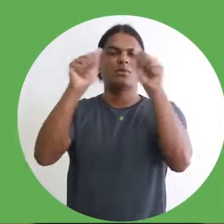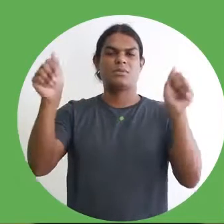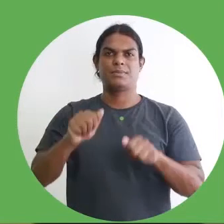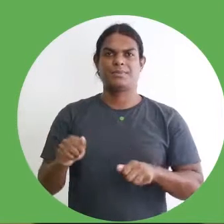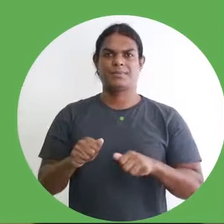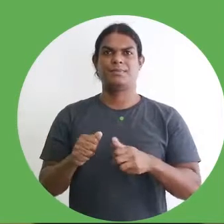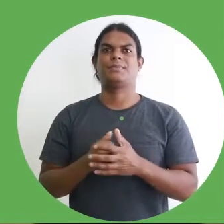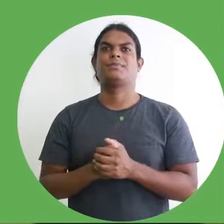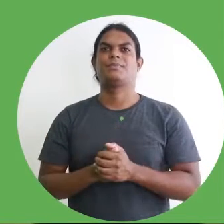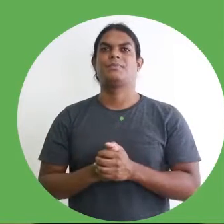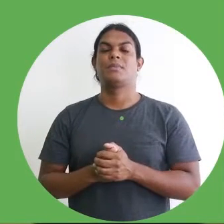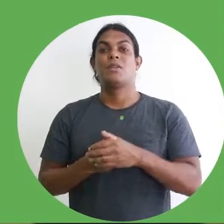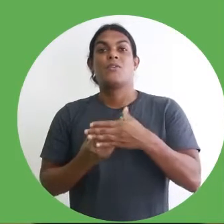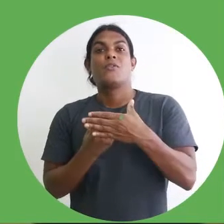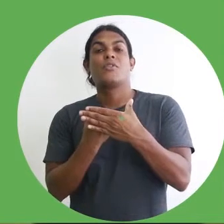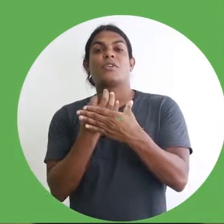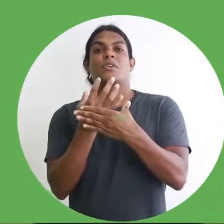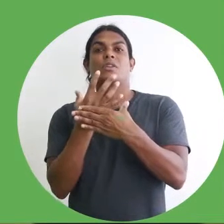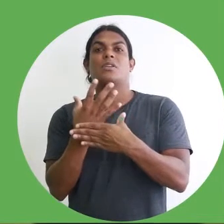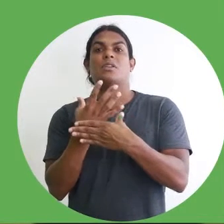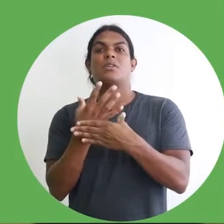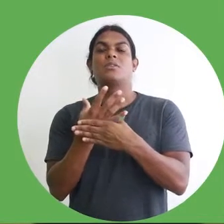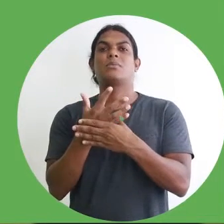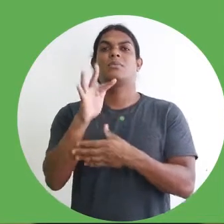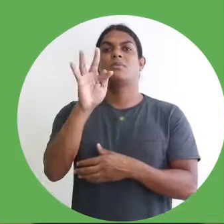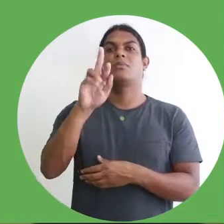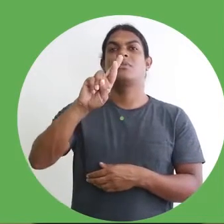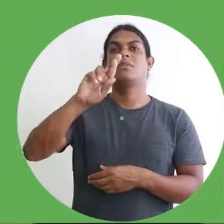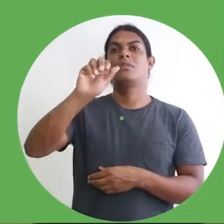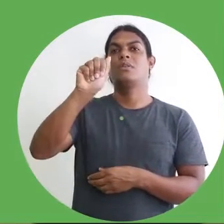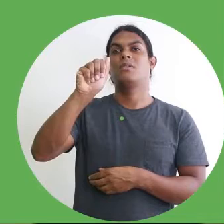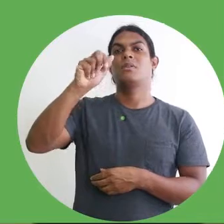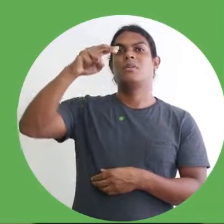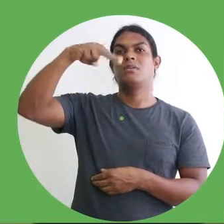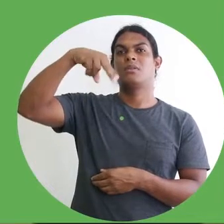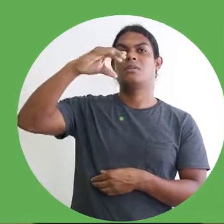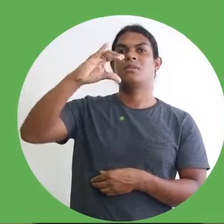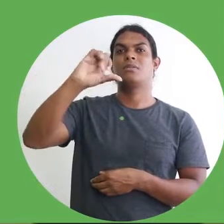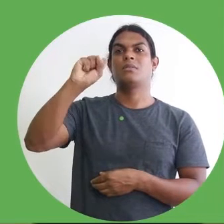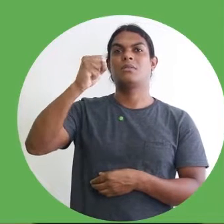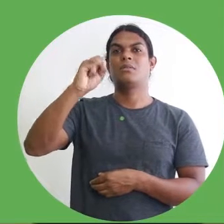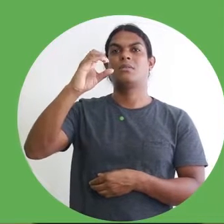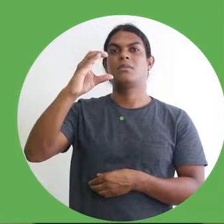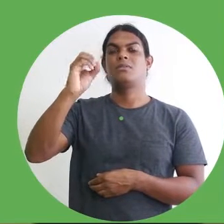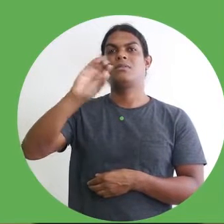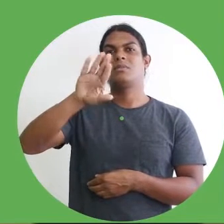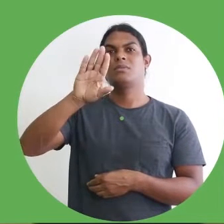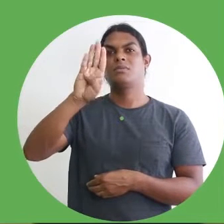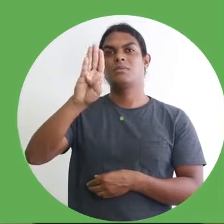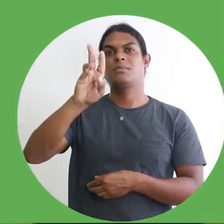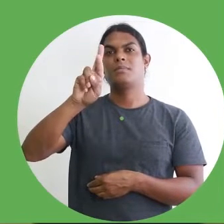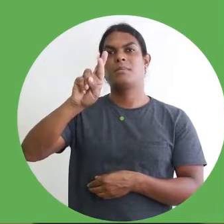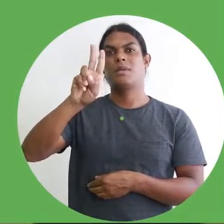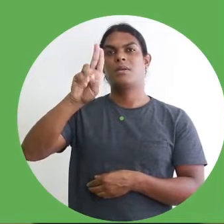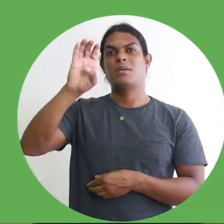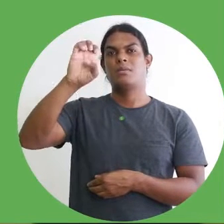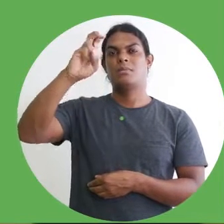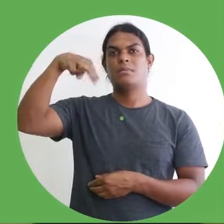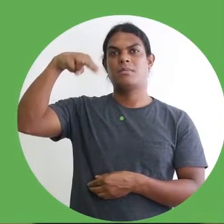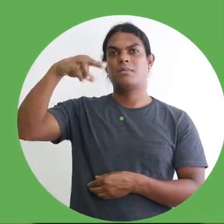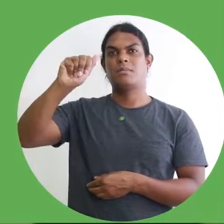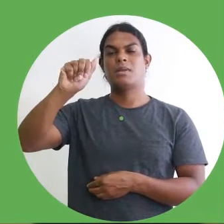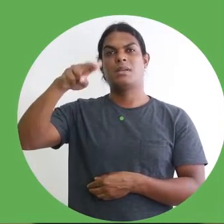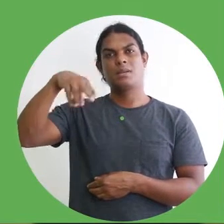E esse foi criado pelo artista Francisco Brenan. Possui um acervo com mais de duas mil peças. Dentre essas